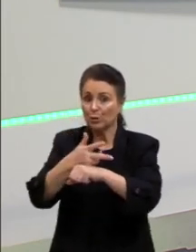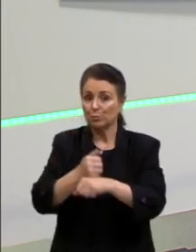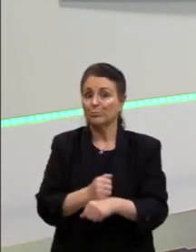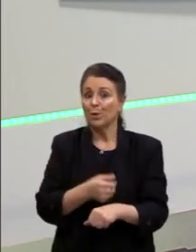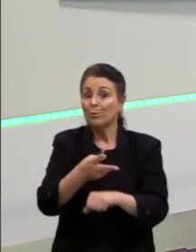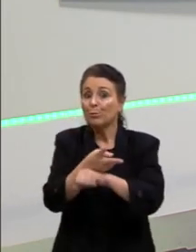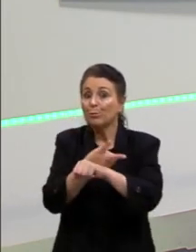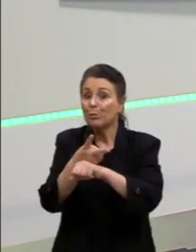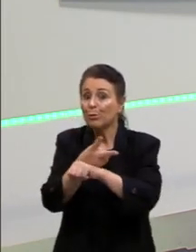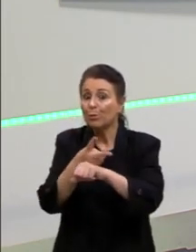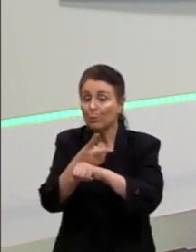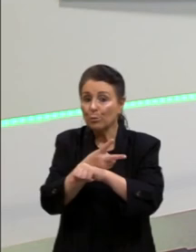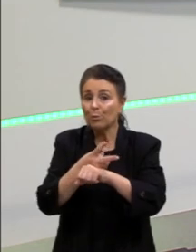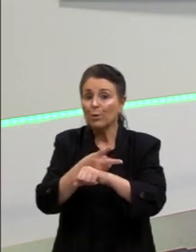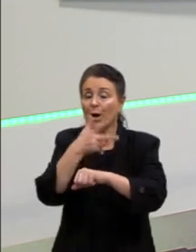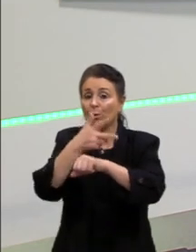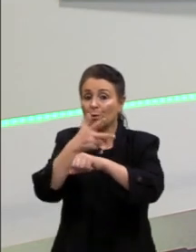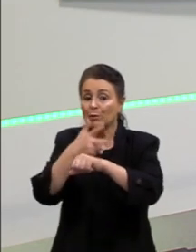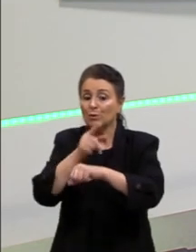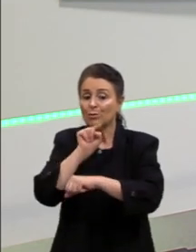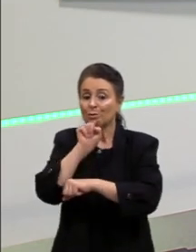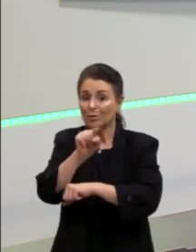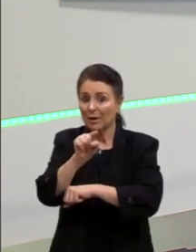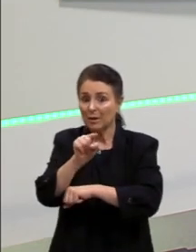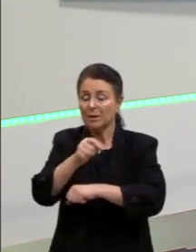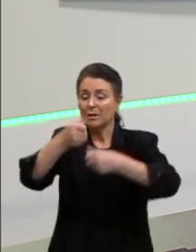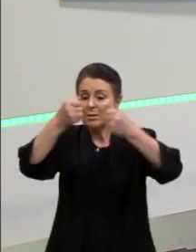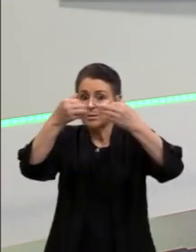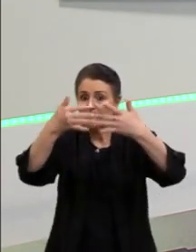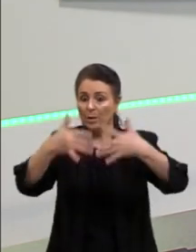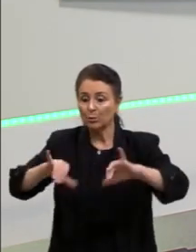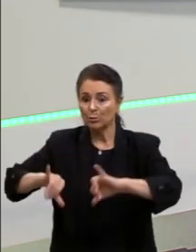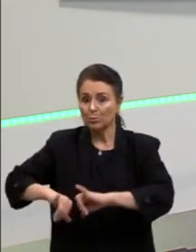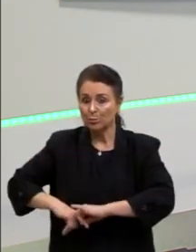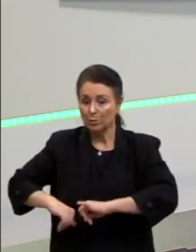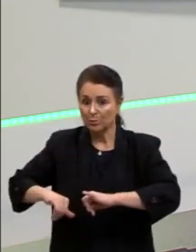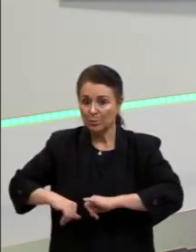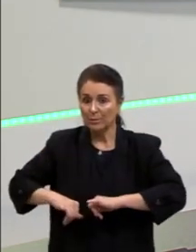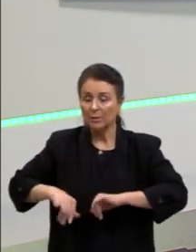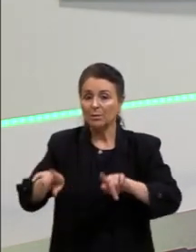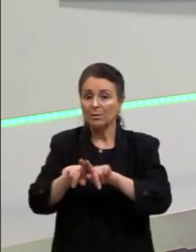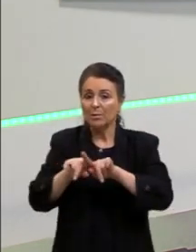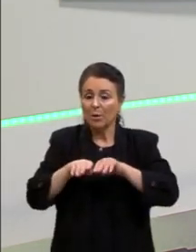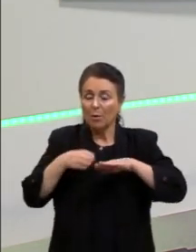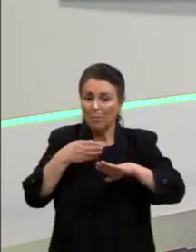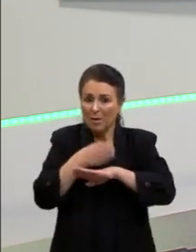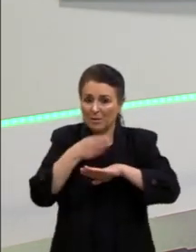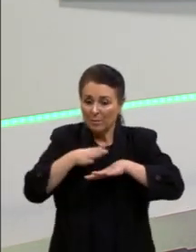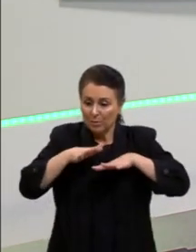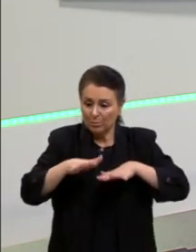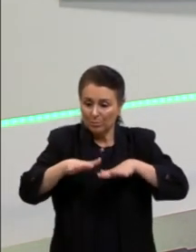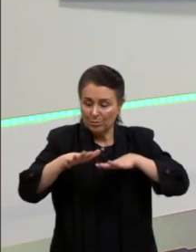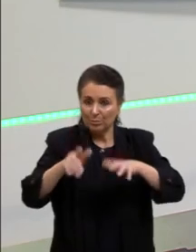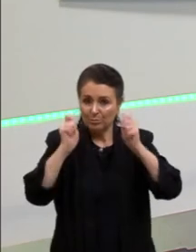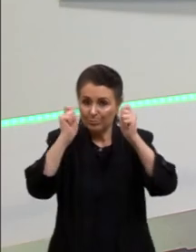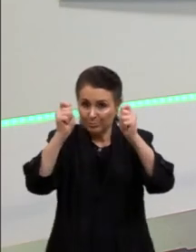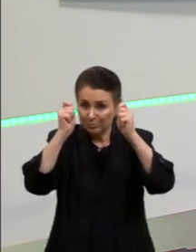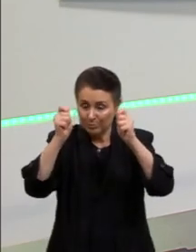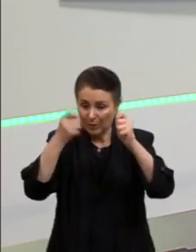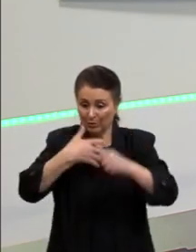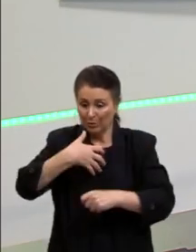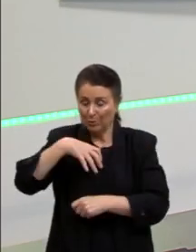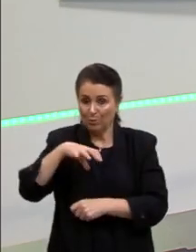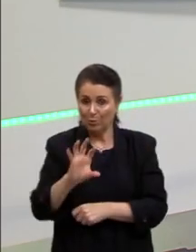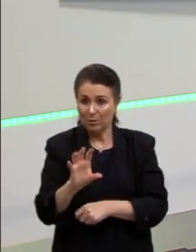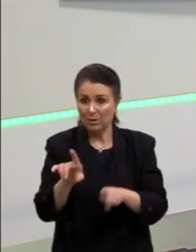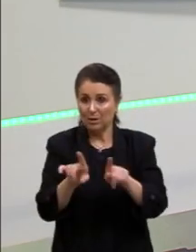Procurem esse vídeo do Seu Jorge falando sobre o que ele sofreu, militando também, se colocando contra. E aqui, falar